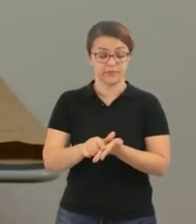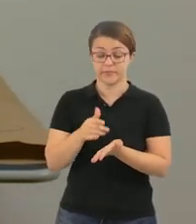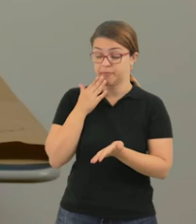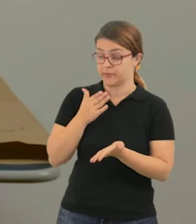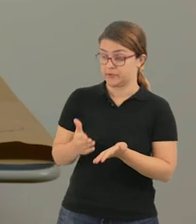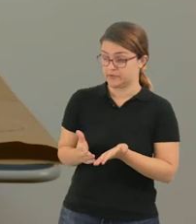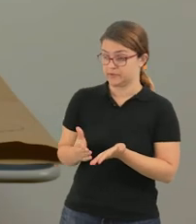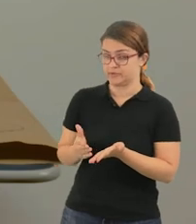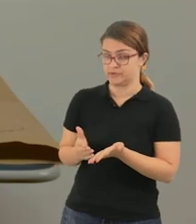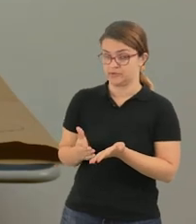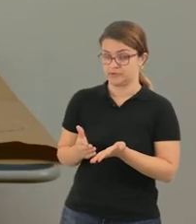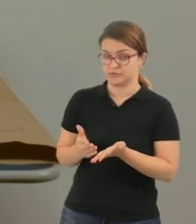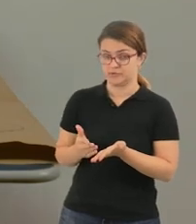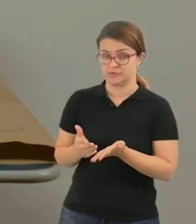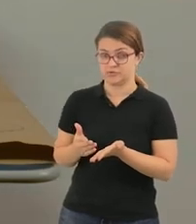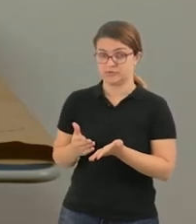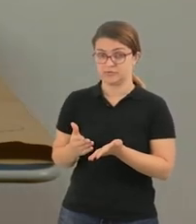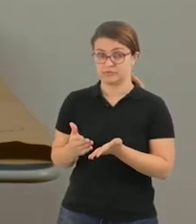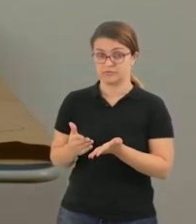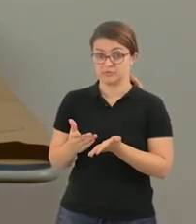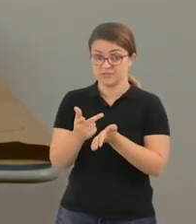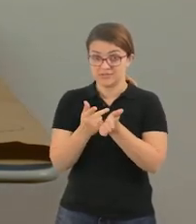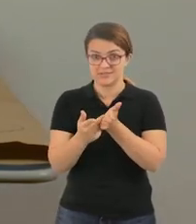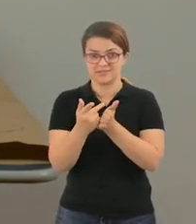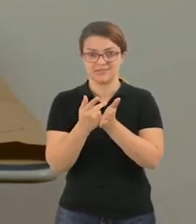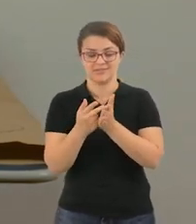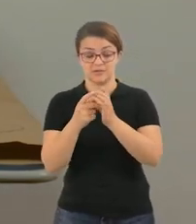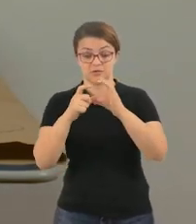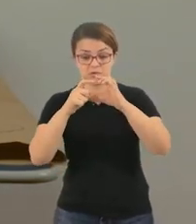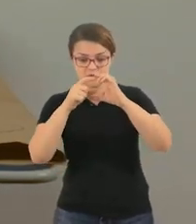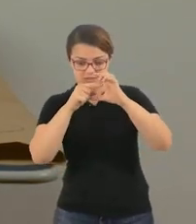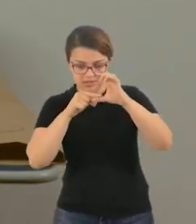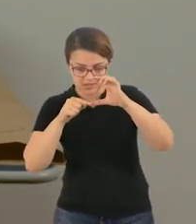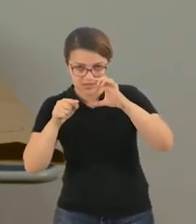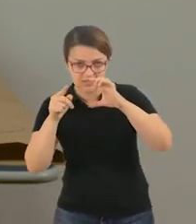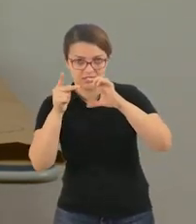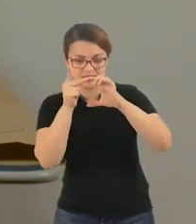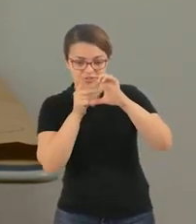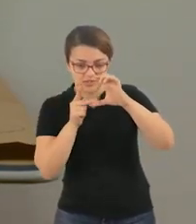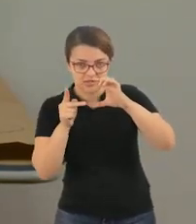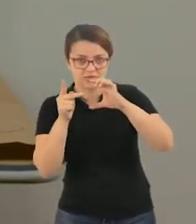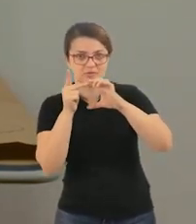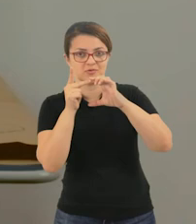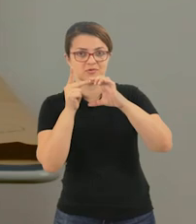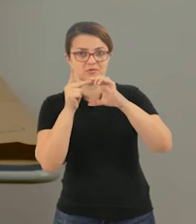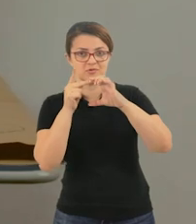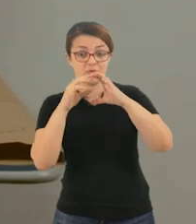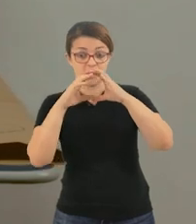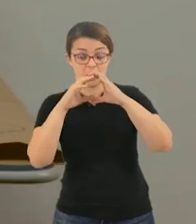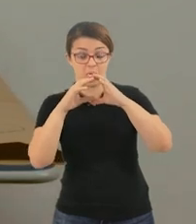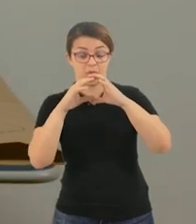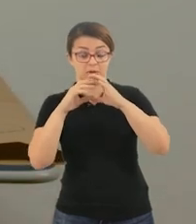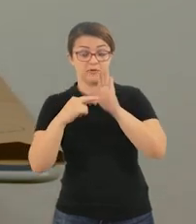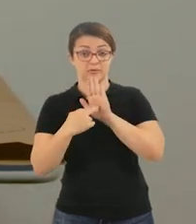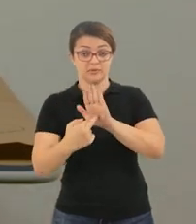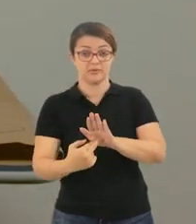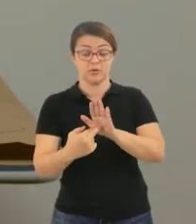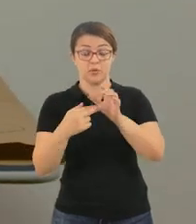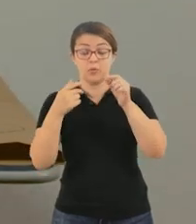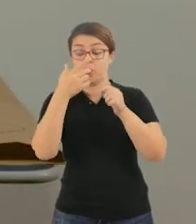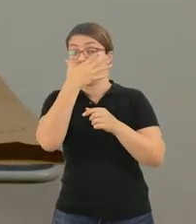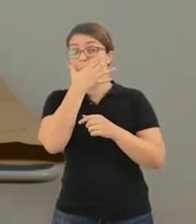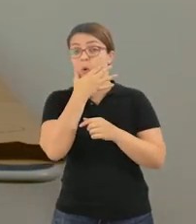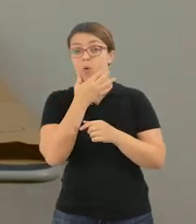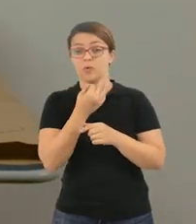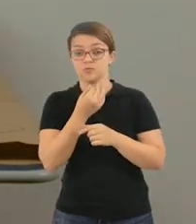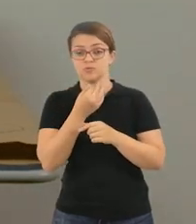para que a criança desenhe alguns círculos que irão representar os rostinhos. Após desenhados os círculos, o